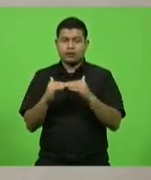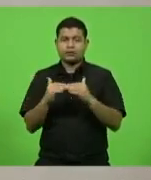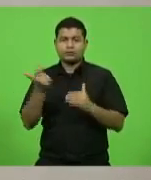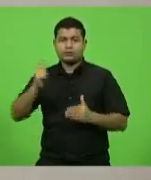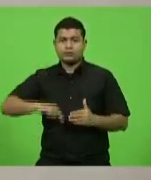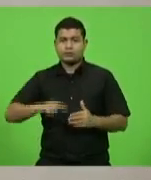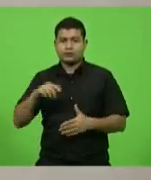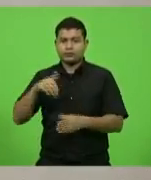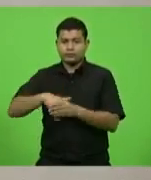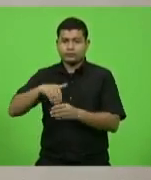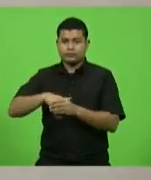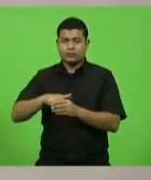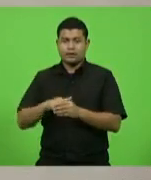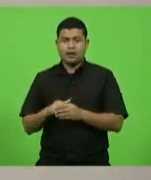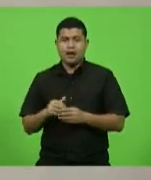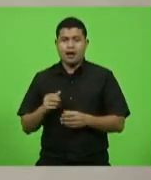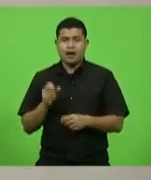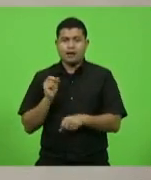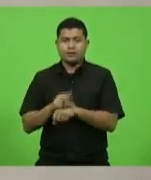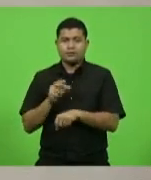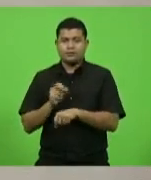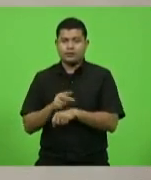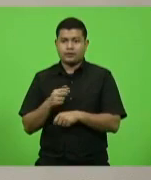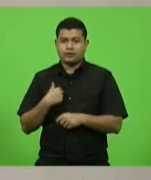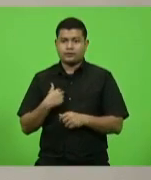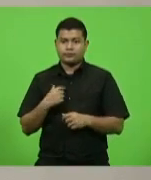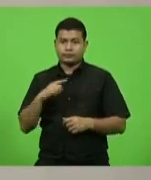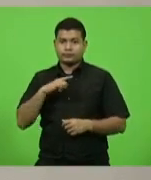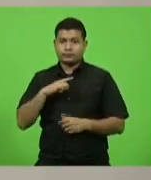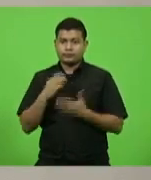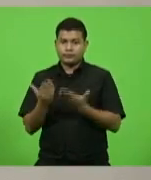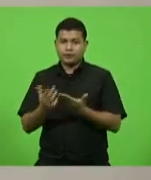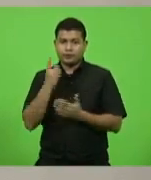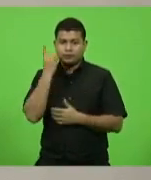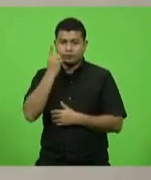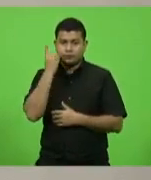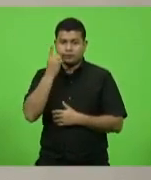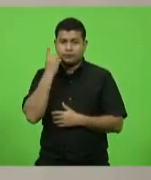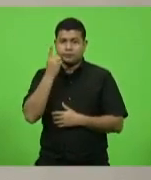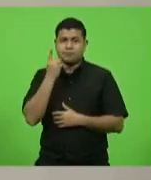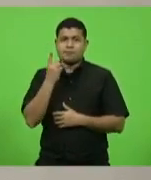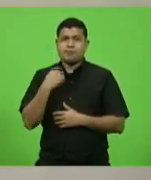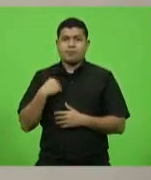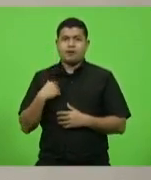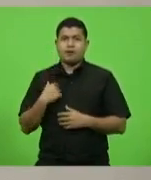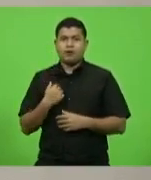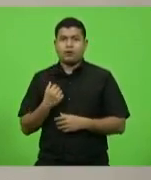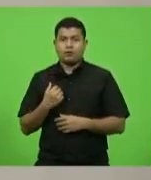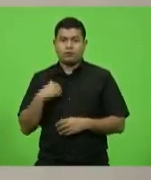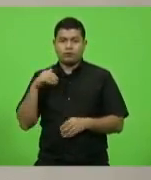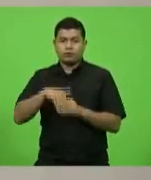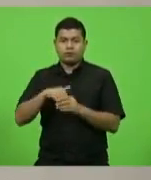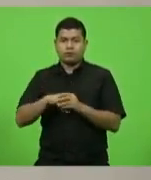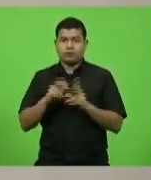remanescentes, às quais concorrerão deputados que obtiveram o mesmo número de votos.